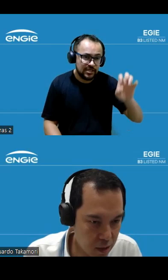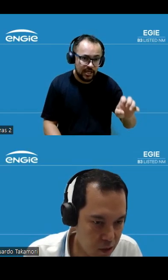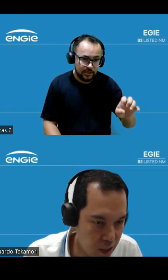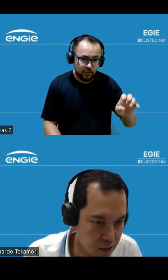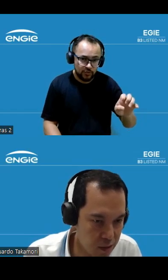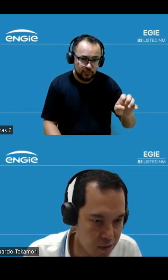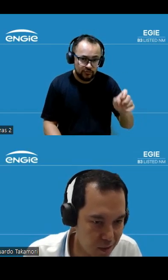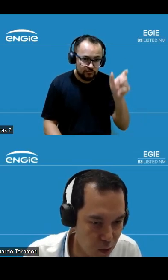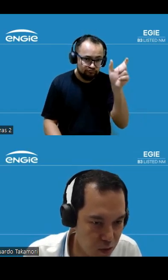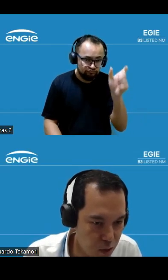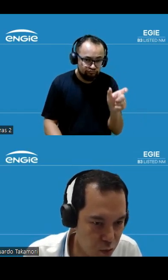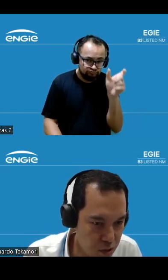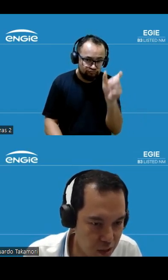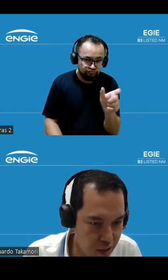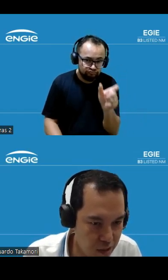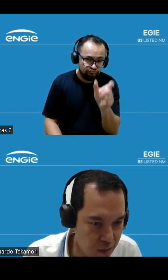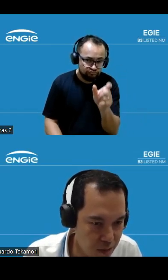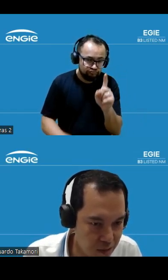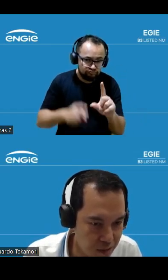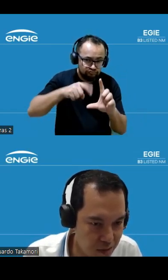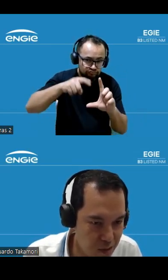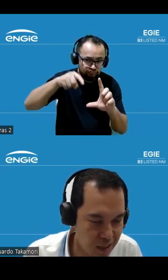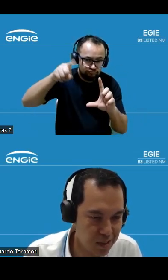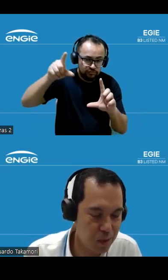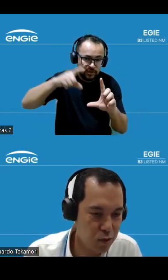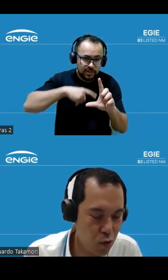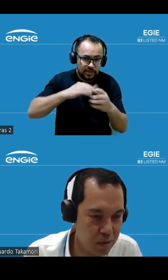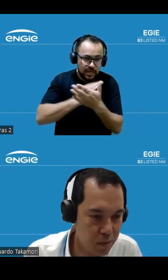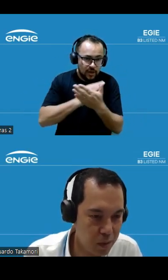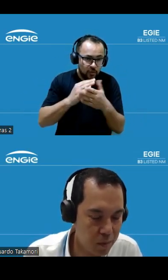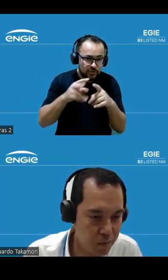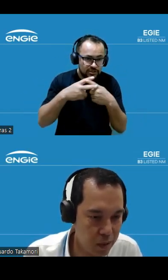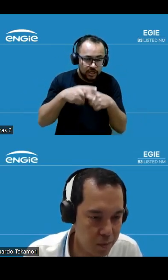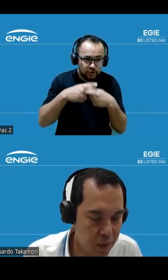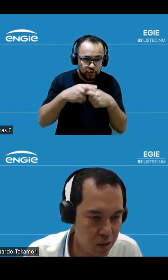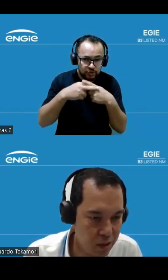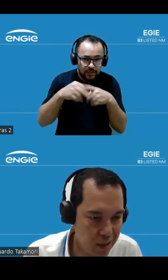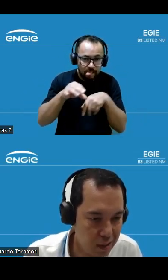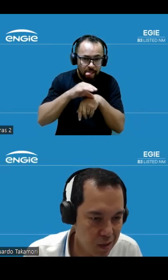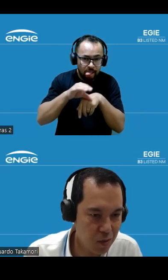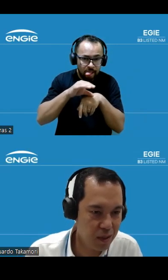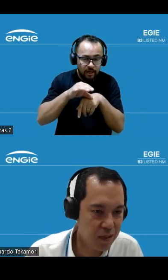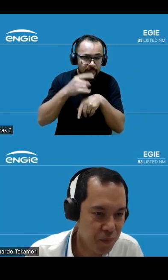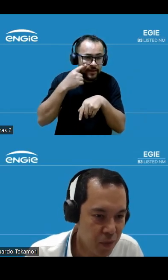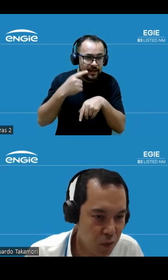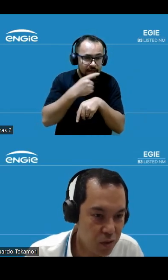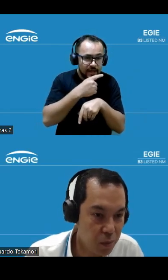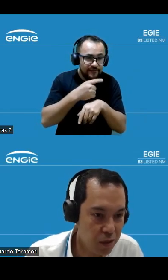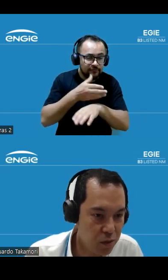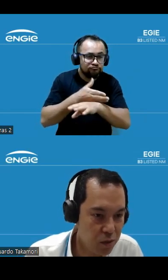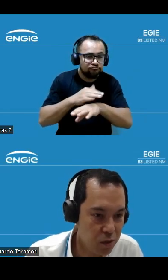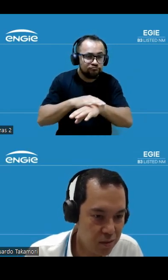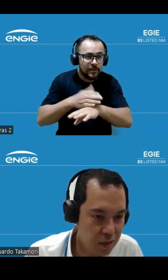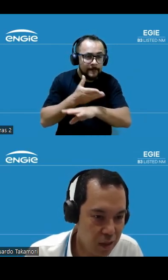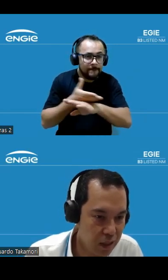cheias, tem alguns ajustes ali que estão em cinza, mas eu vou começar pela parte ali, escrita em branca. O